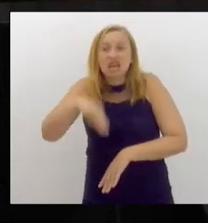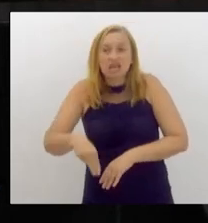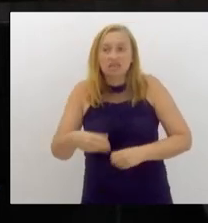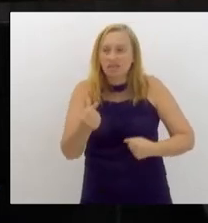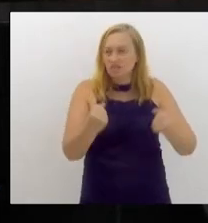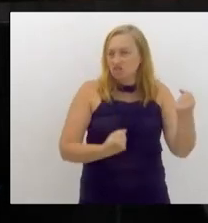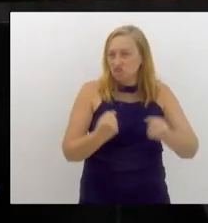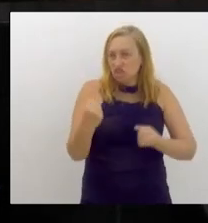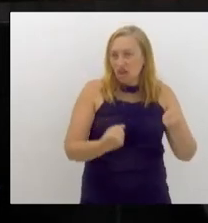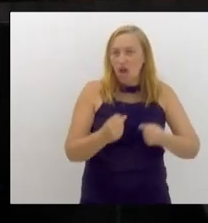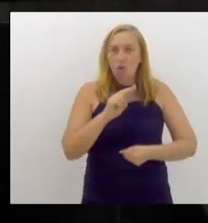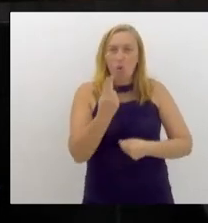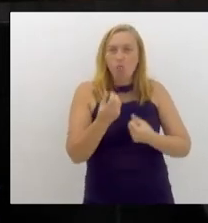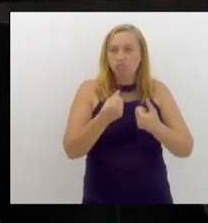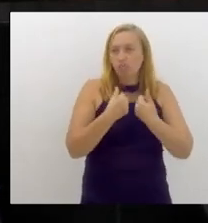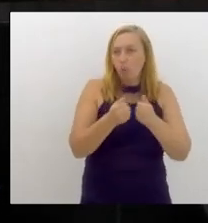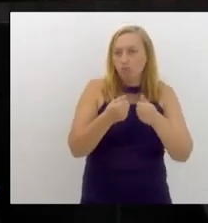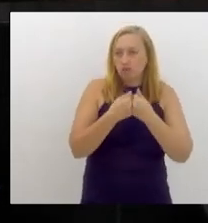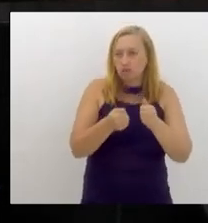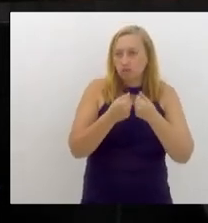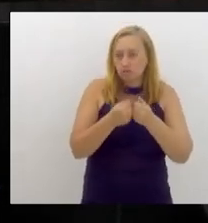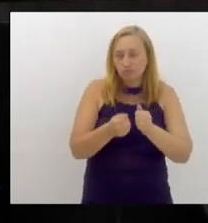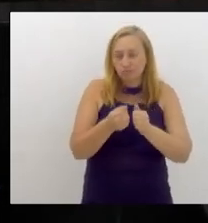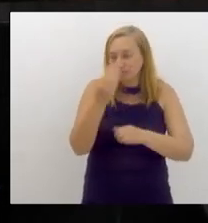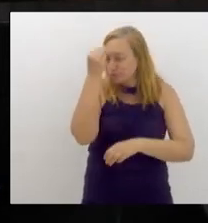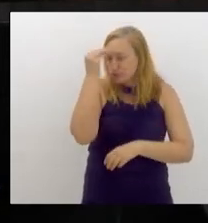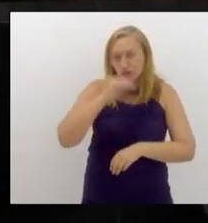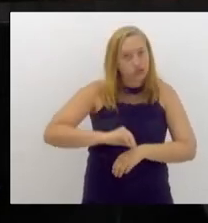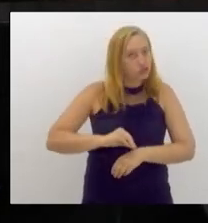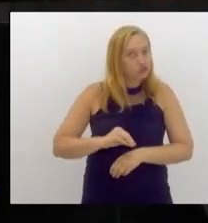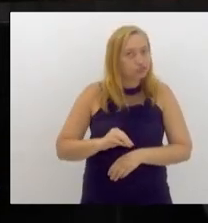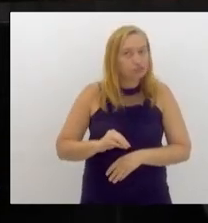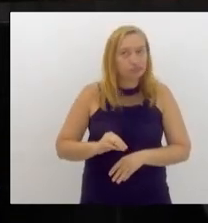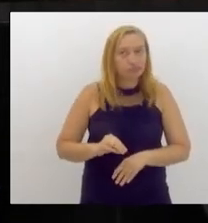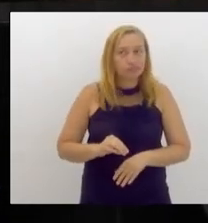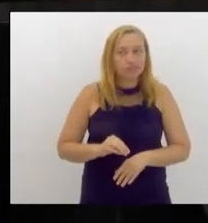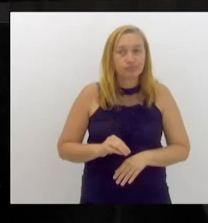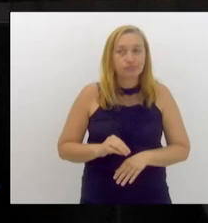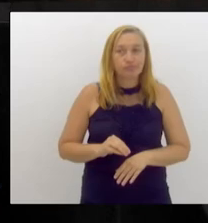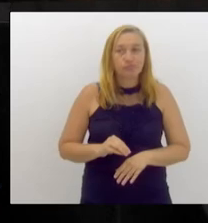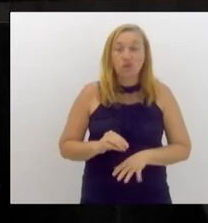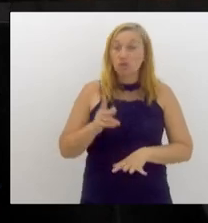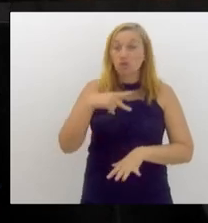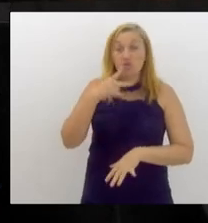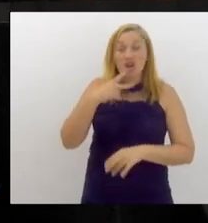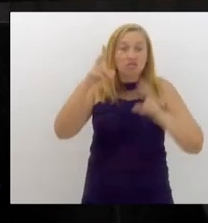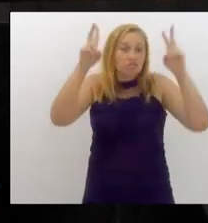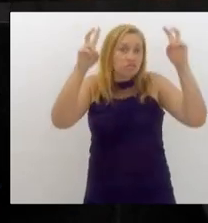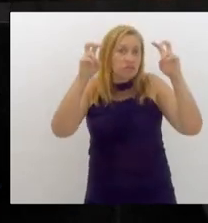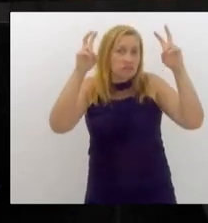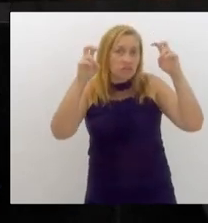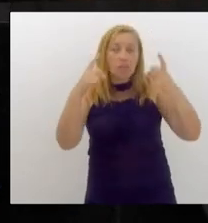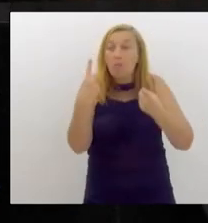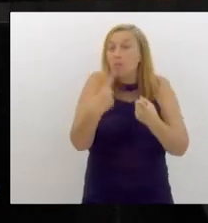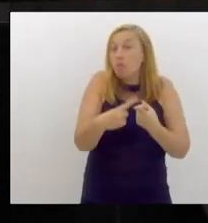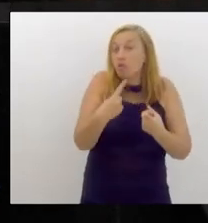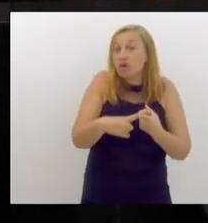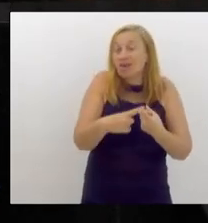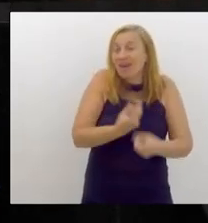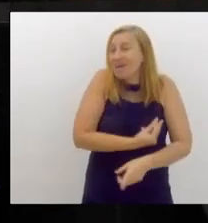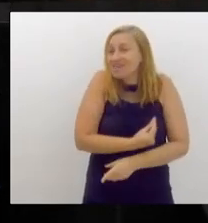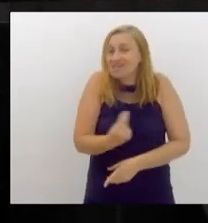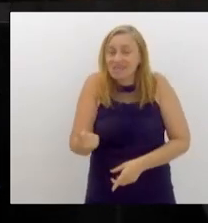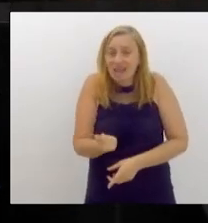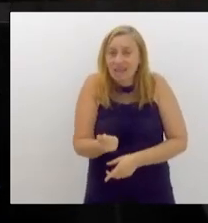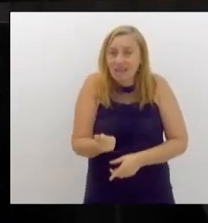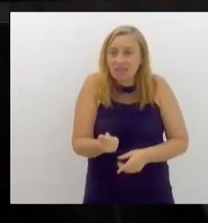carro e de ônibus desiste. Então, eu estou puxando esse tema porque a saída